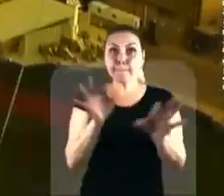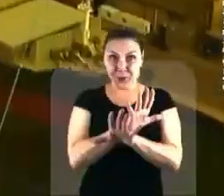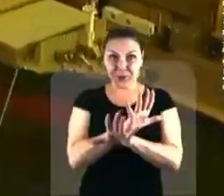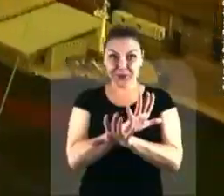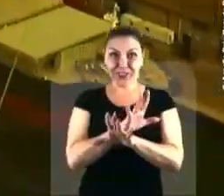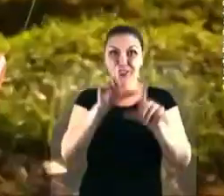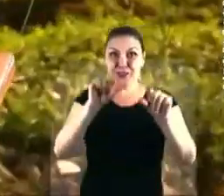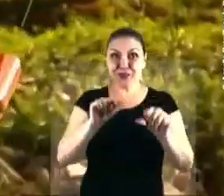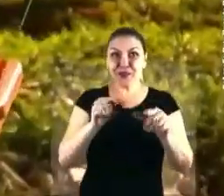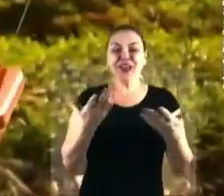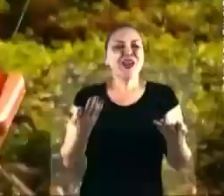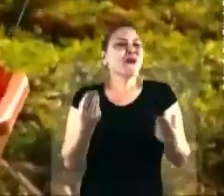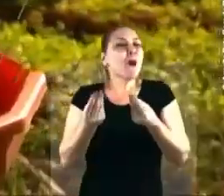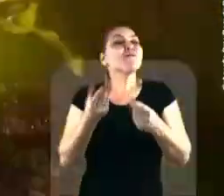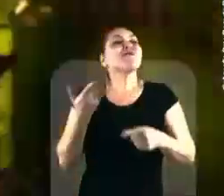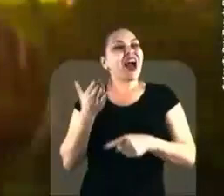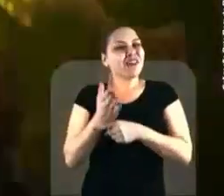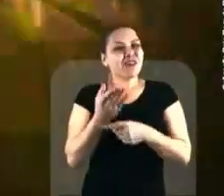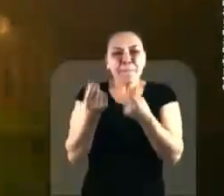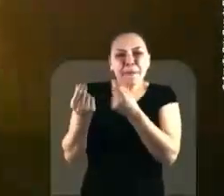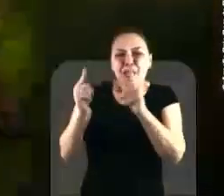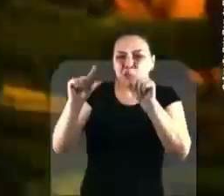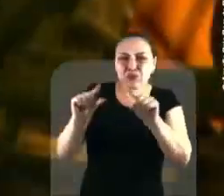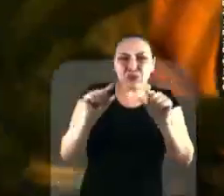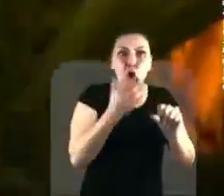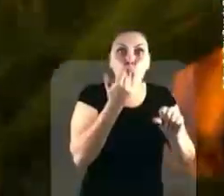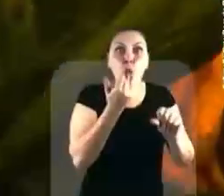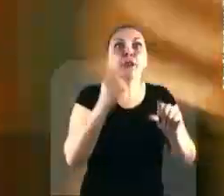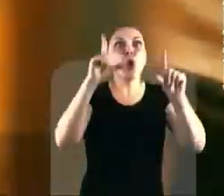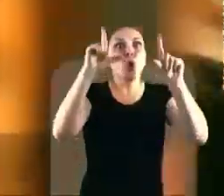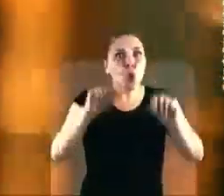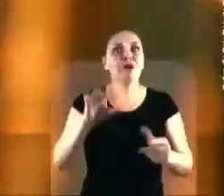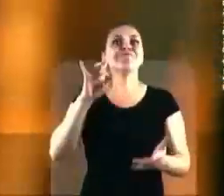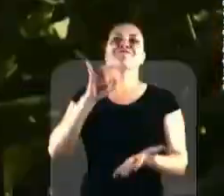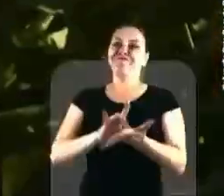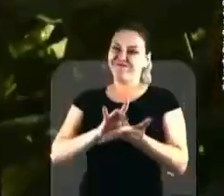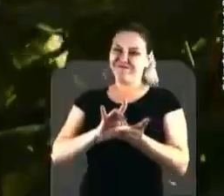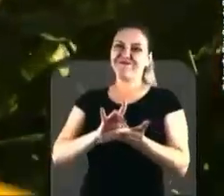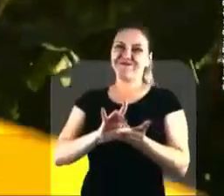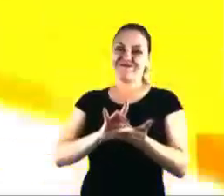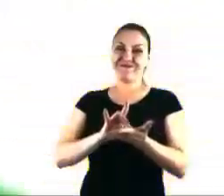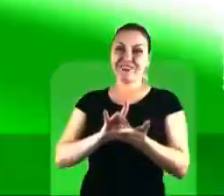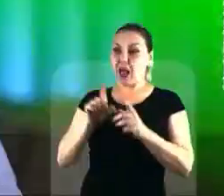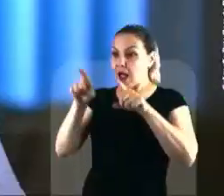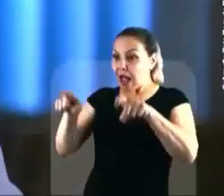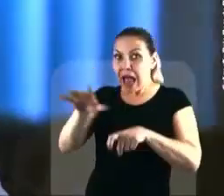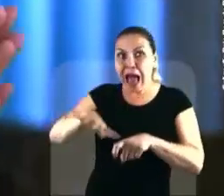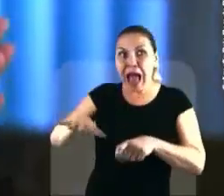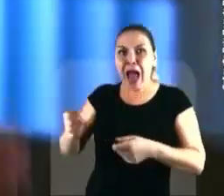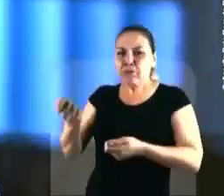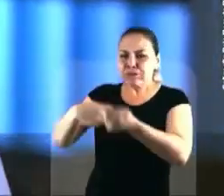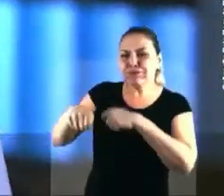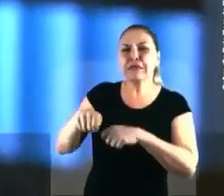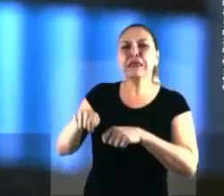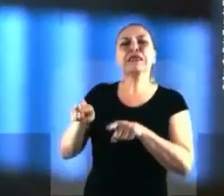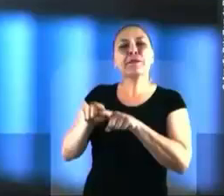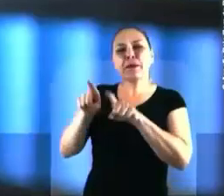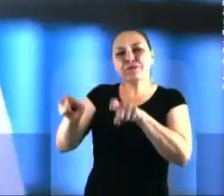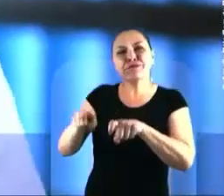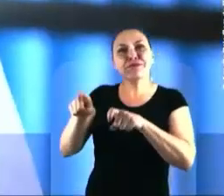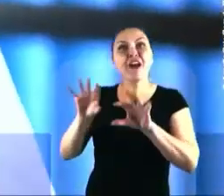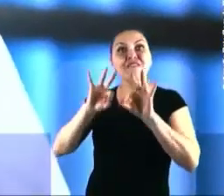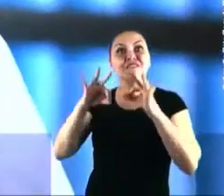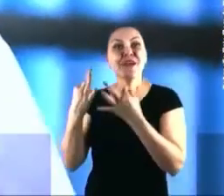e portos. E tudo isso vai ajudar para que o preço dos alimentos possa cair de verdade. Agronegócio e